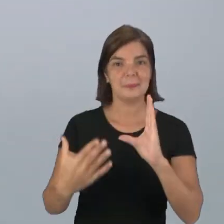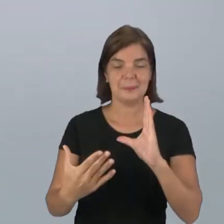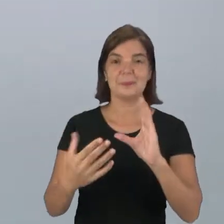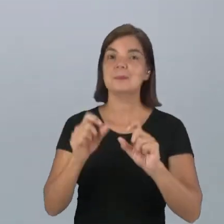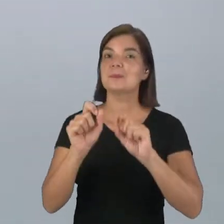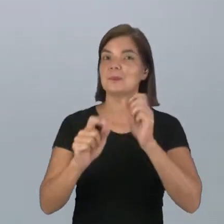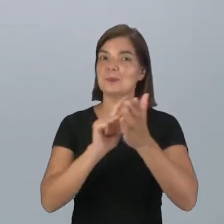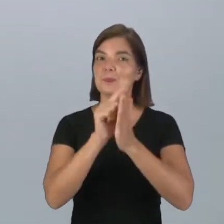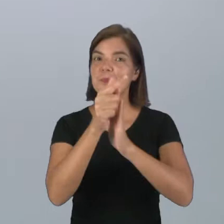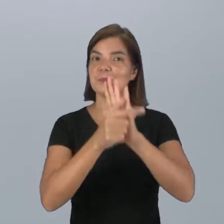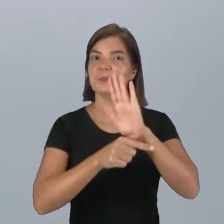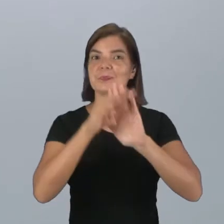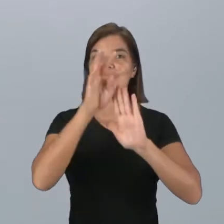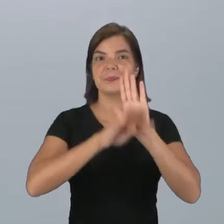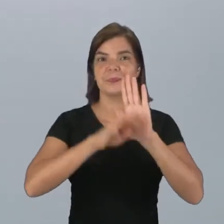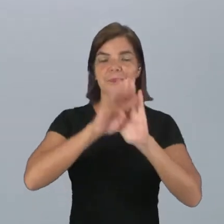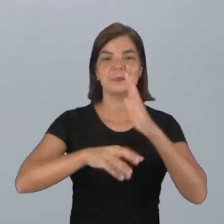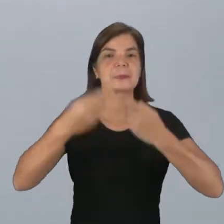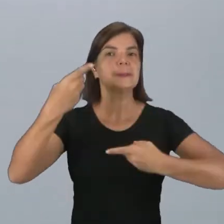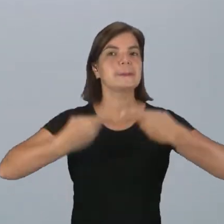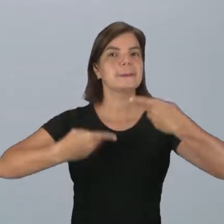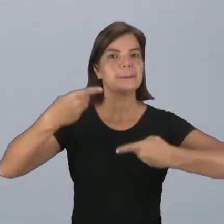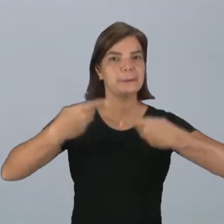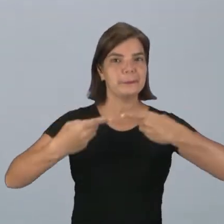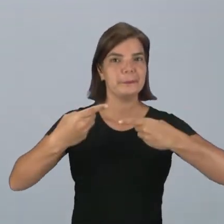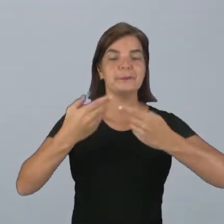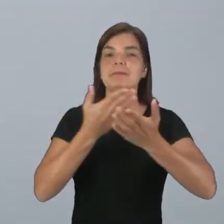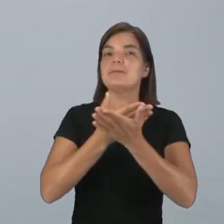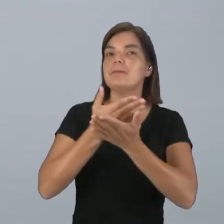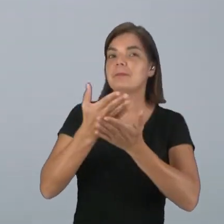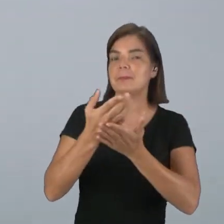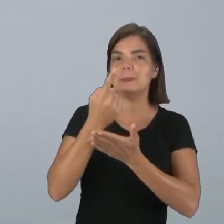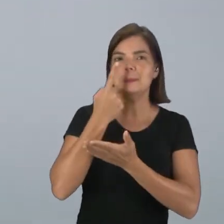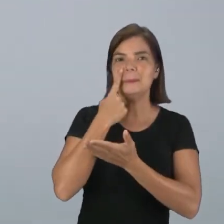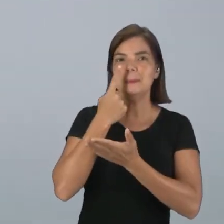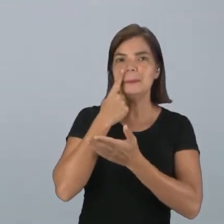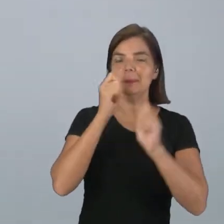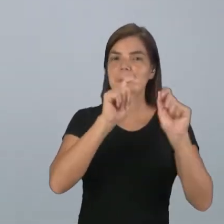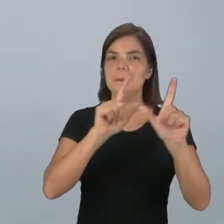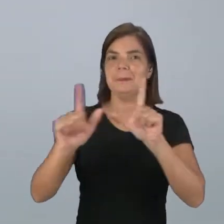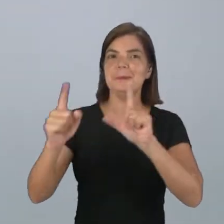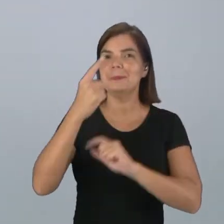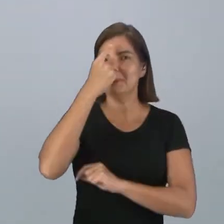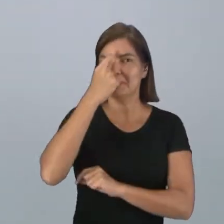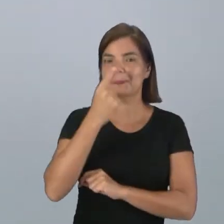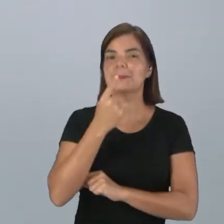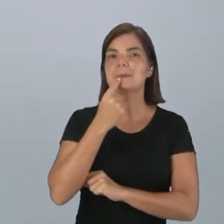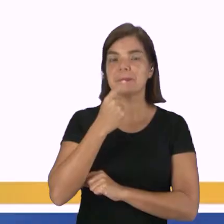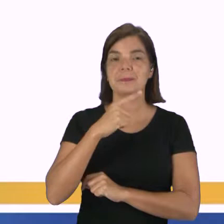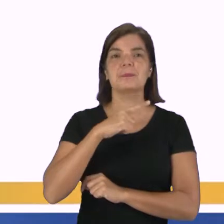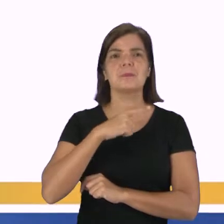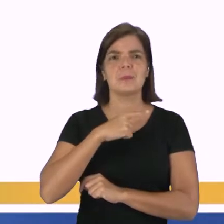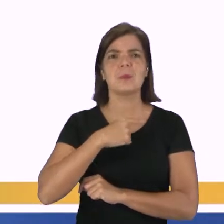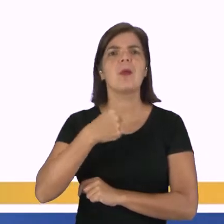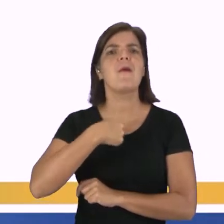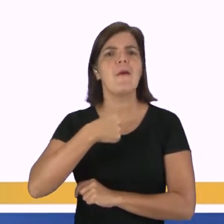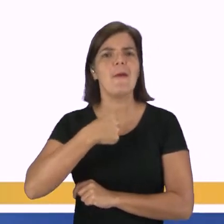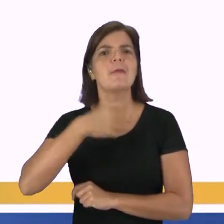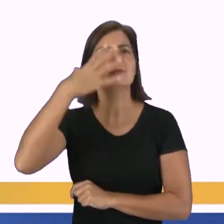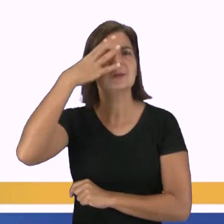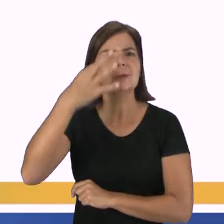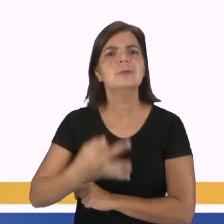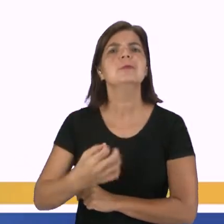do gênero textual debate. Para a gente iniciar, observem a imagem. Eu tenho razão, eu tenho